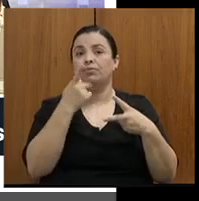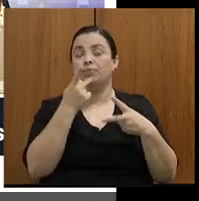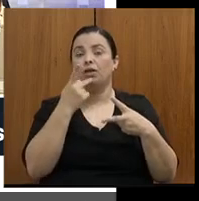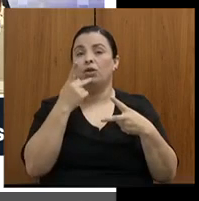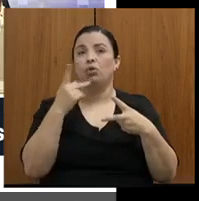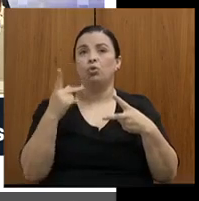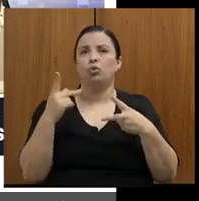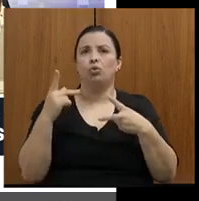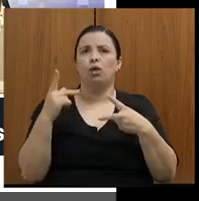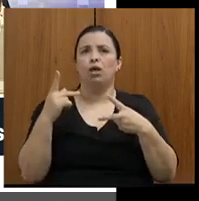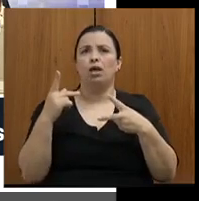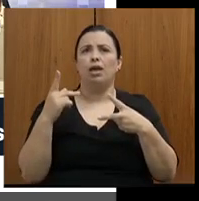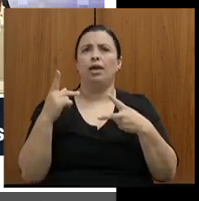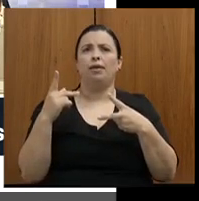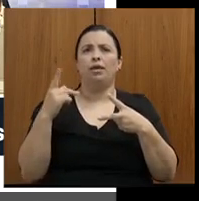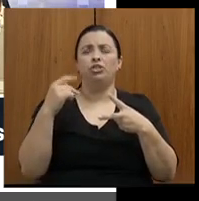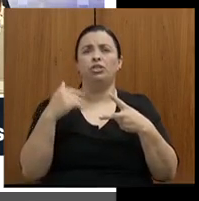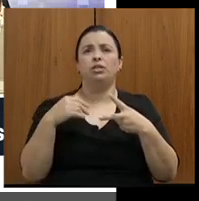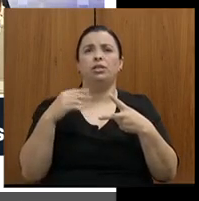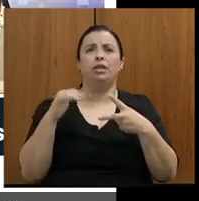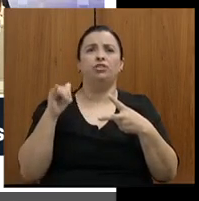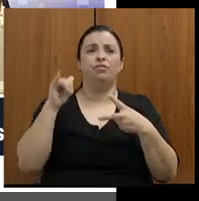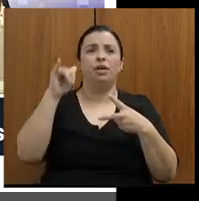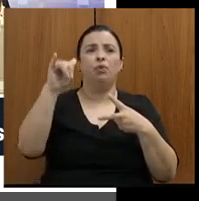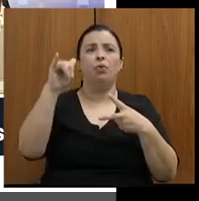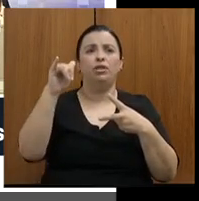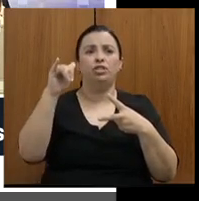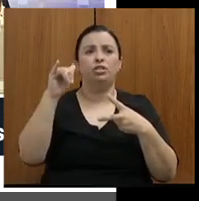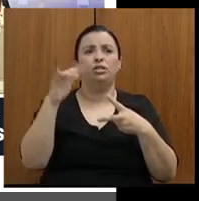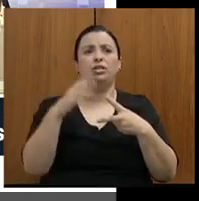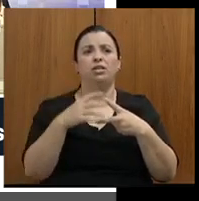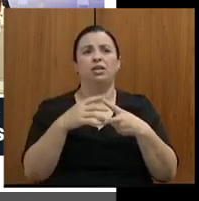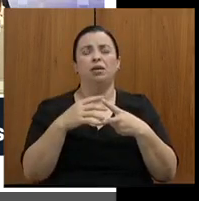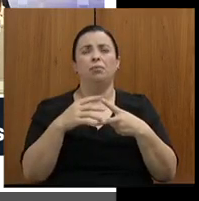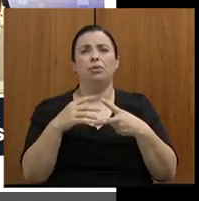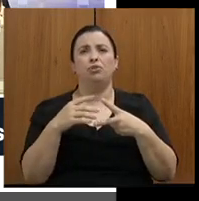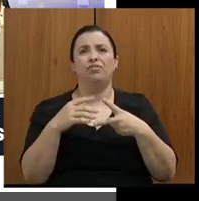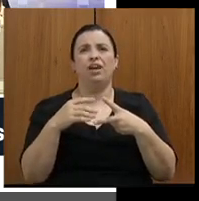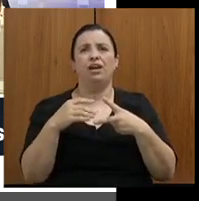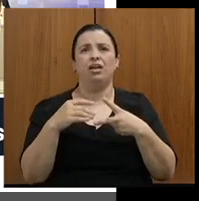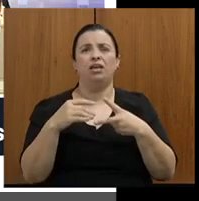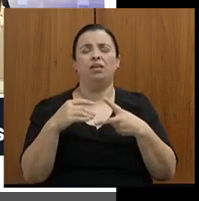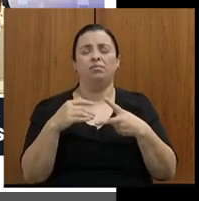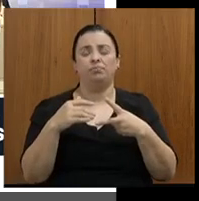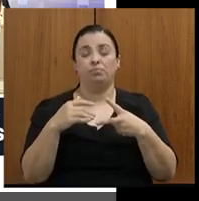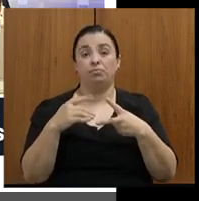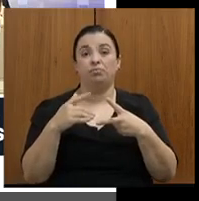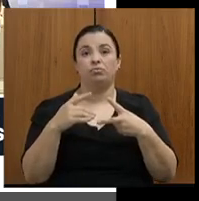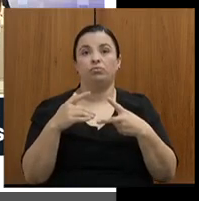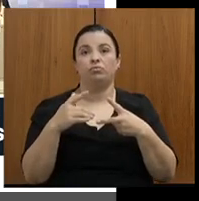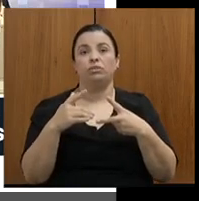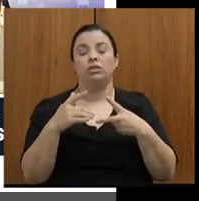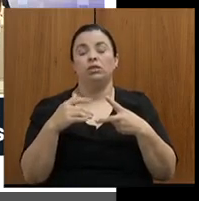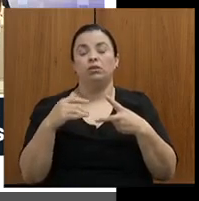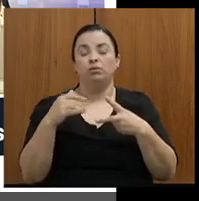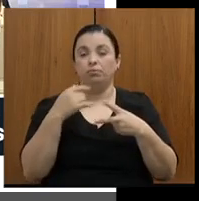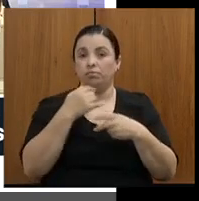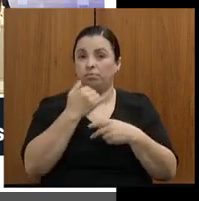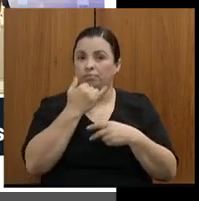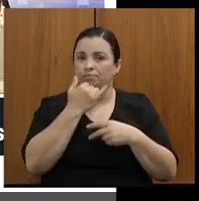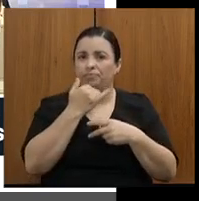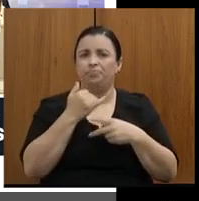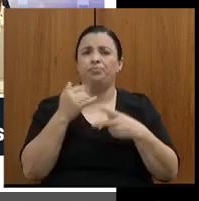do Aço. Essa é uma demanda antiga, a gente foi cobrado aqui, a deputada Rosângela Reis, outros